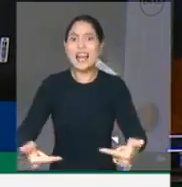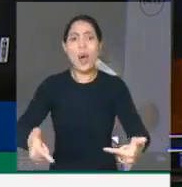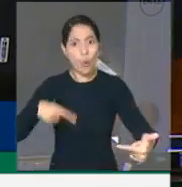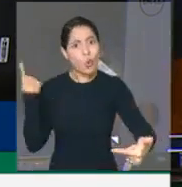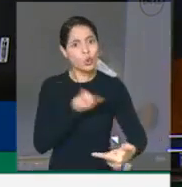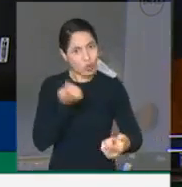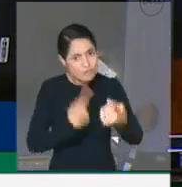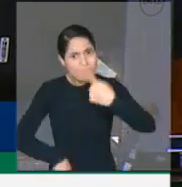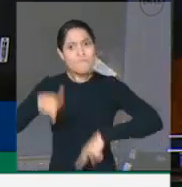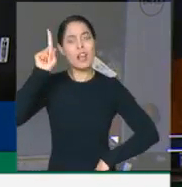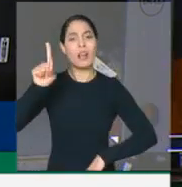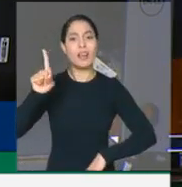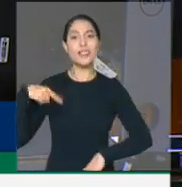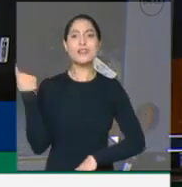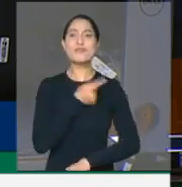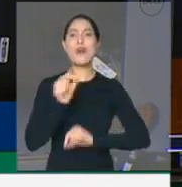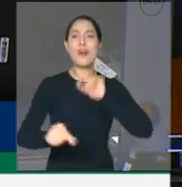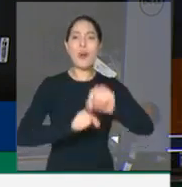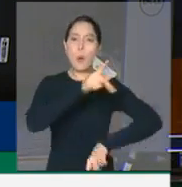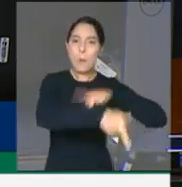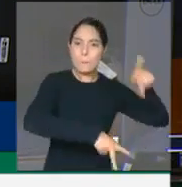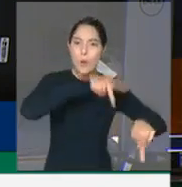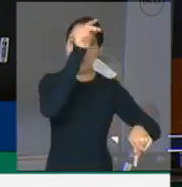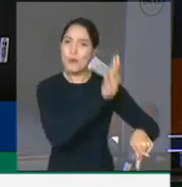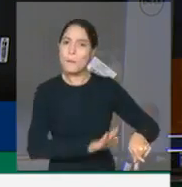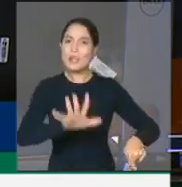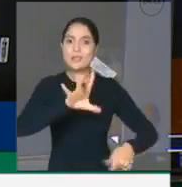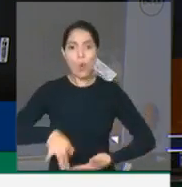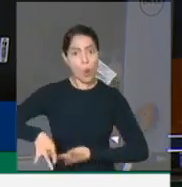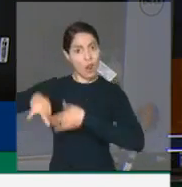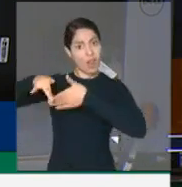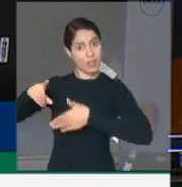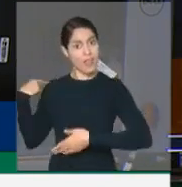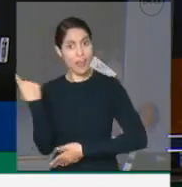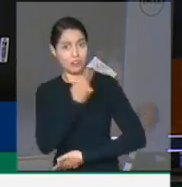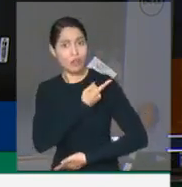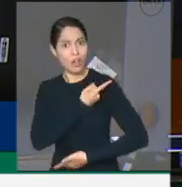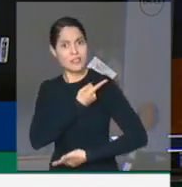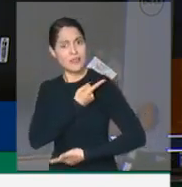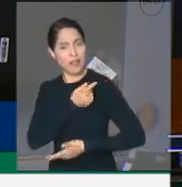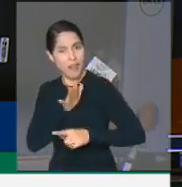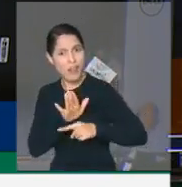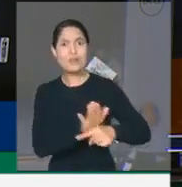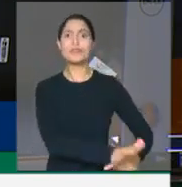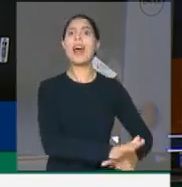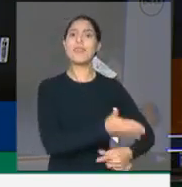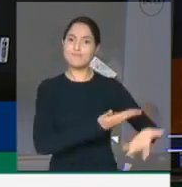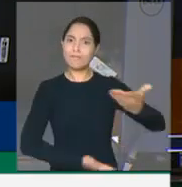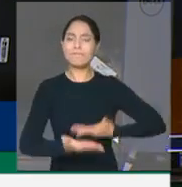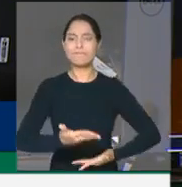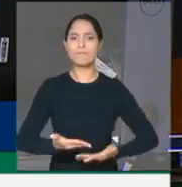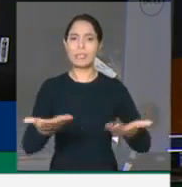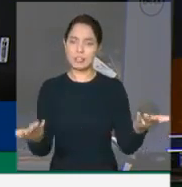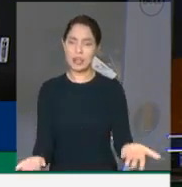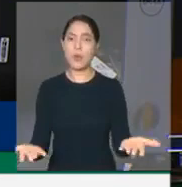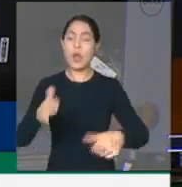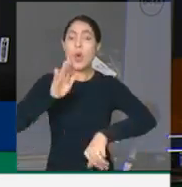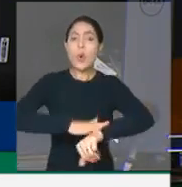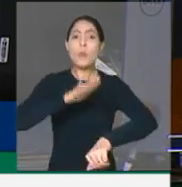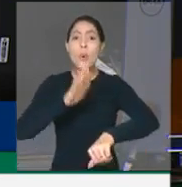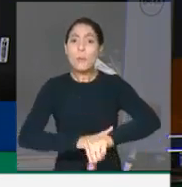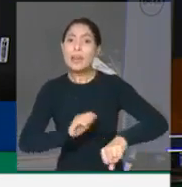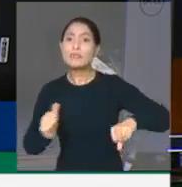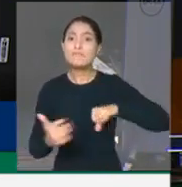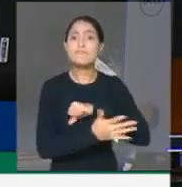tornarmos dignos de liderar o povo brasileiro. Sentir necessidade imperiosa de falarem nesse tom. O momento